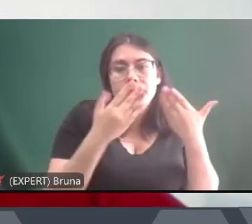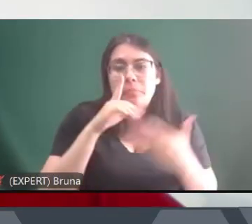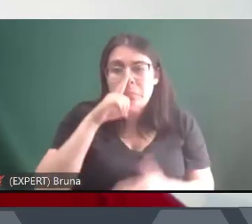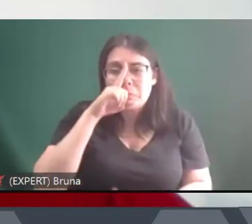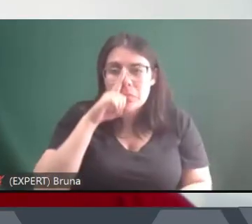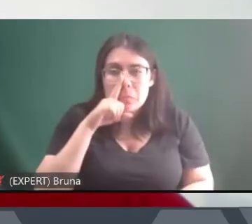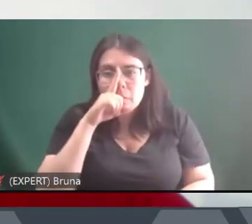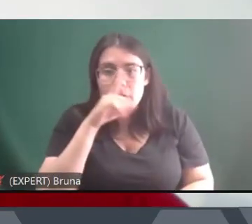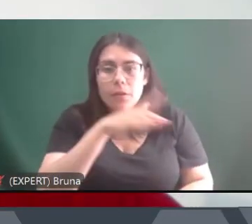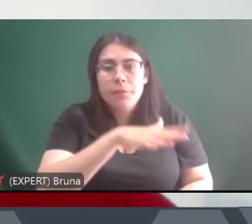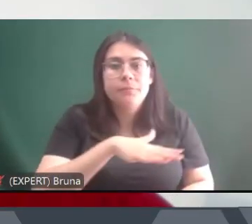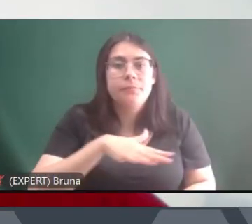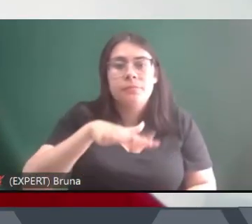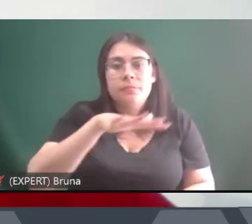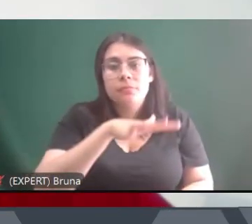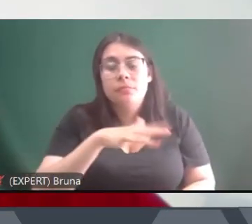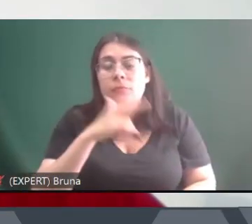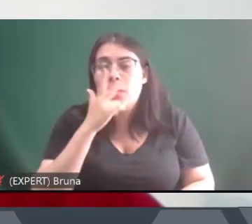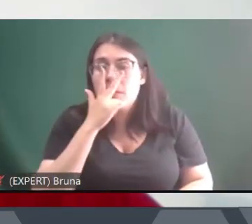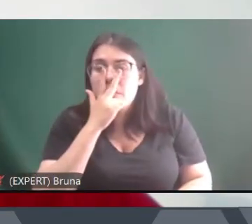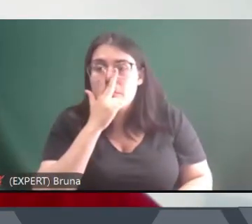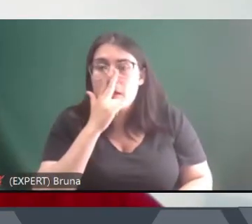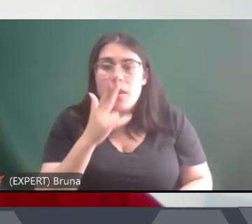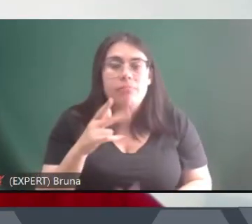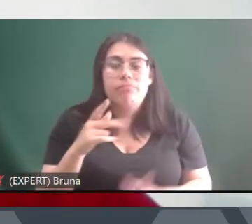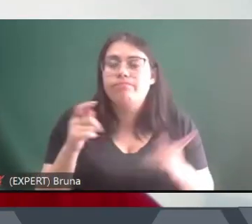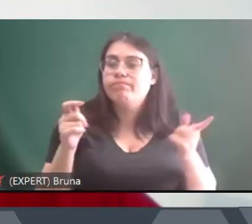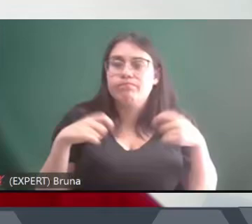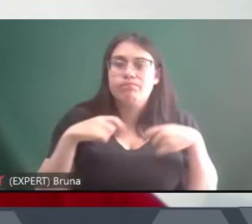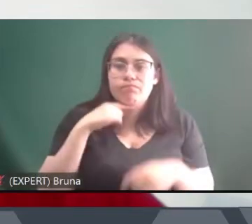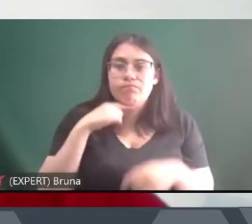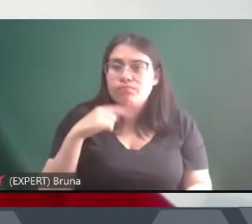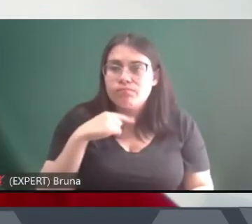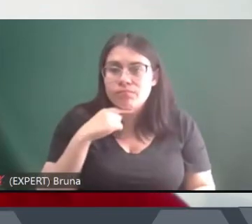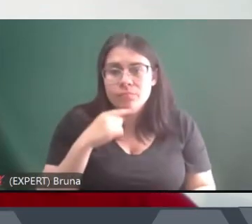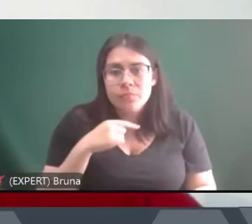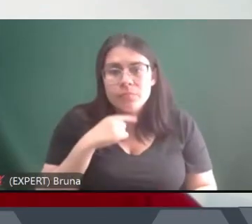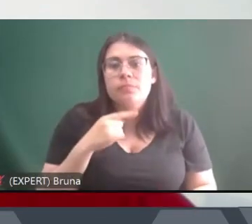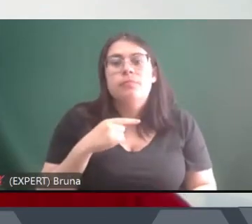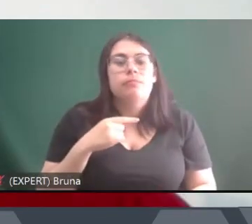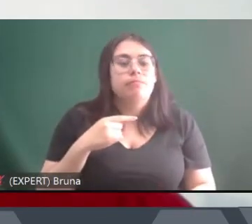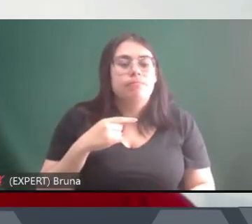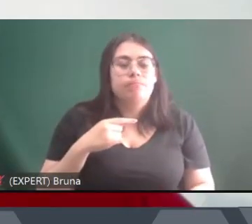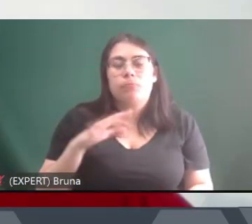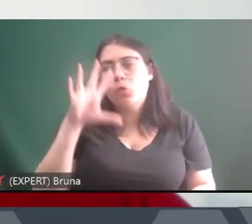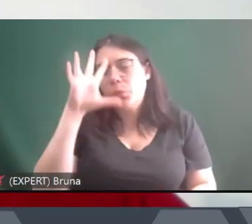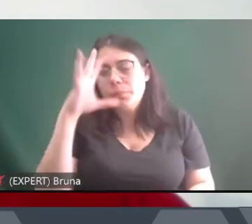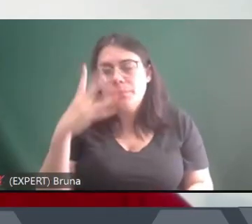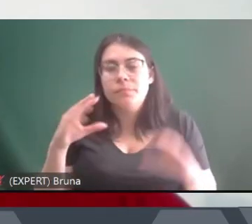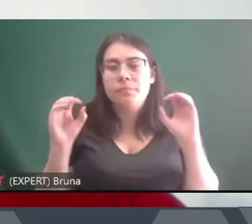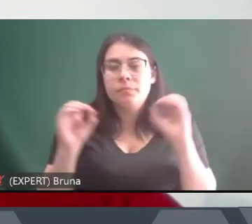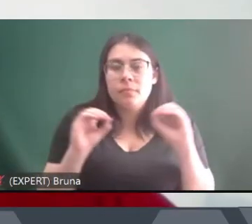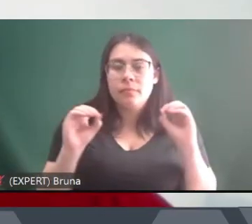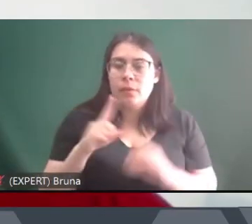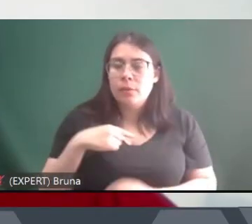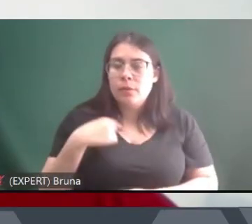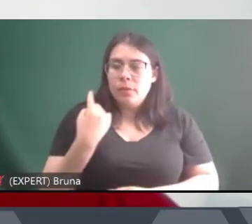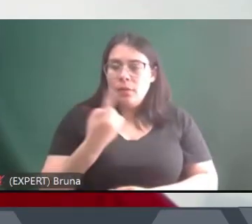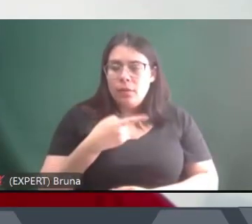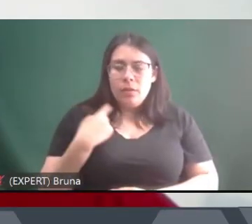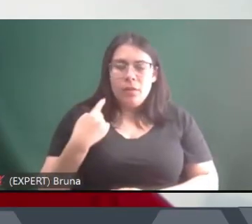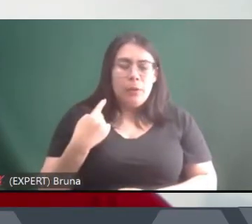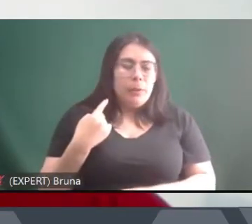se mostra cada vez menos eficiente e cada vez mais improdutivo e a gente se coloca